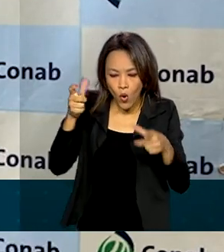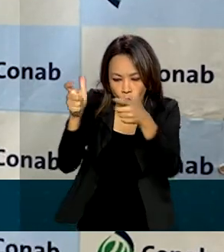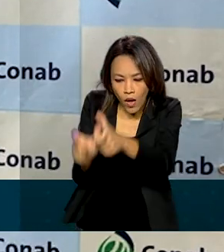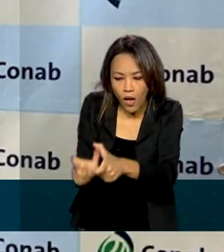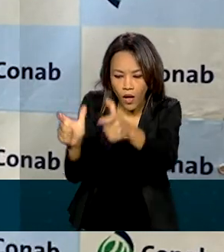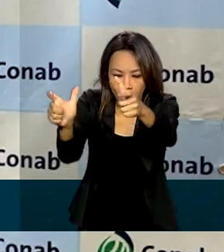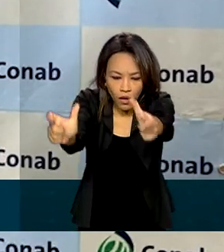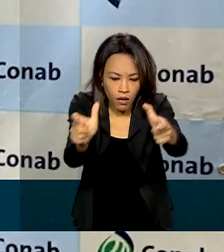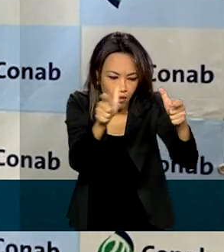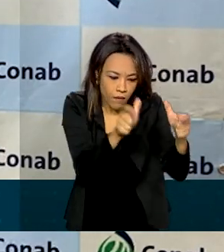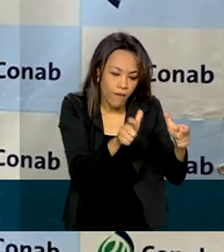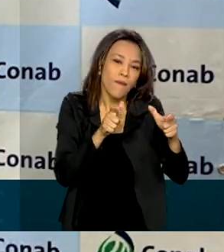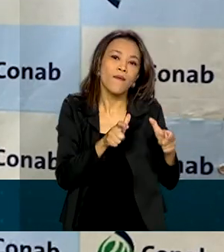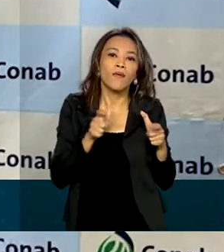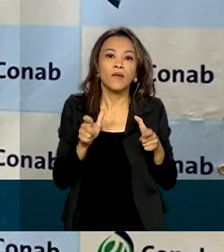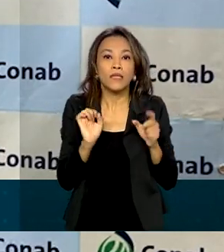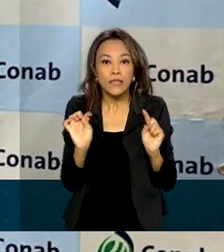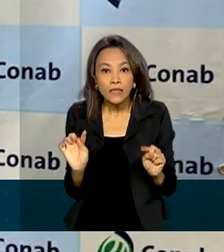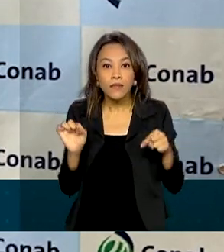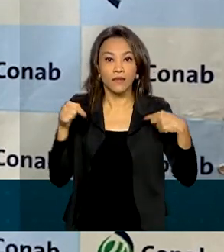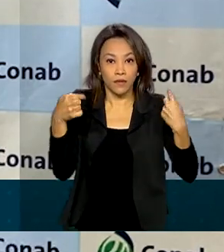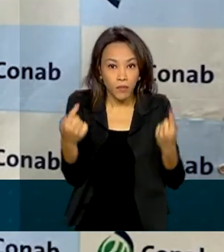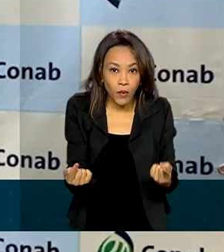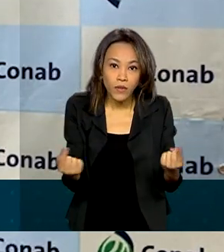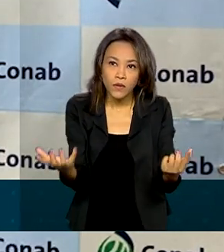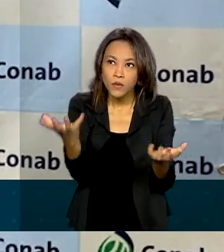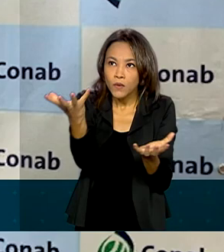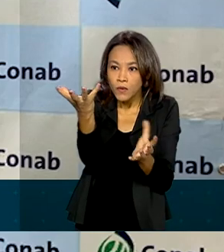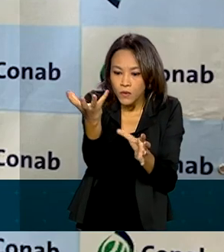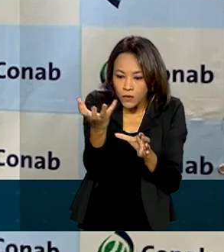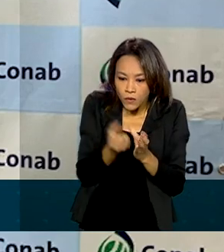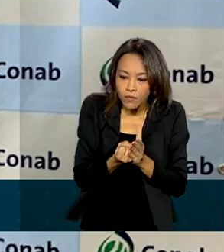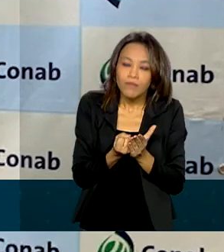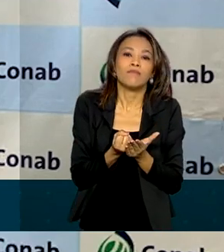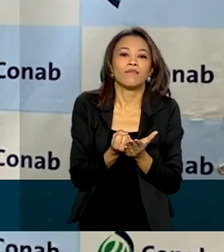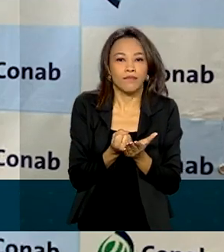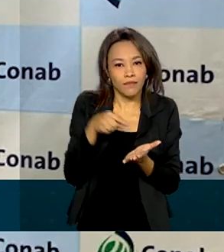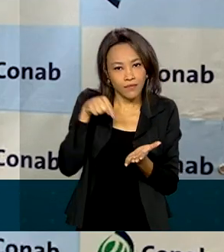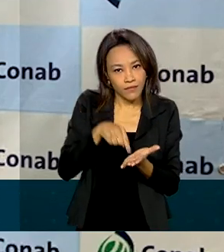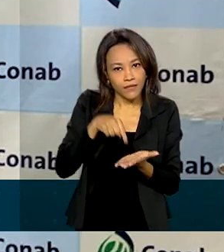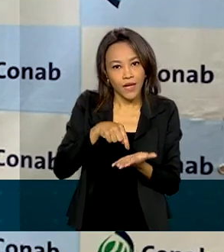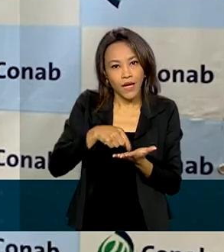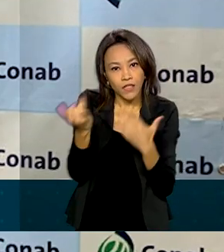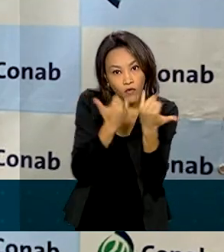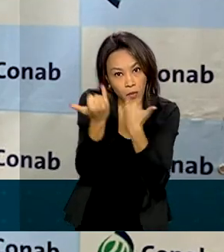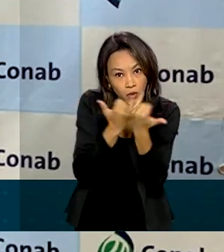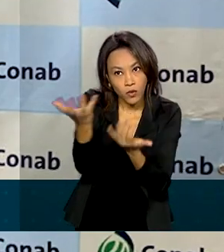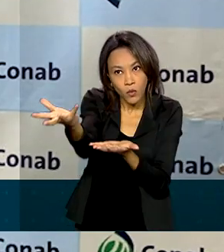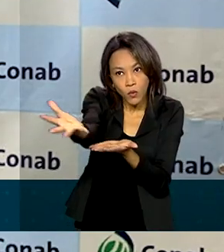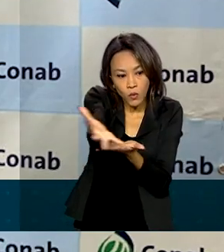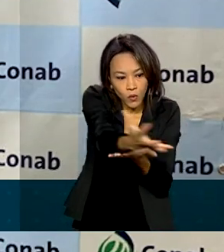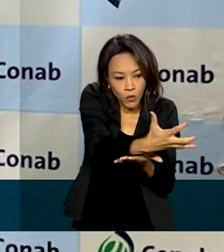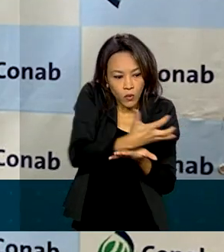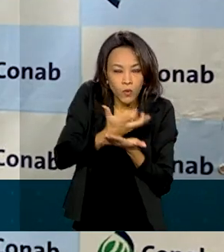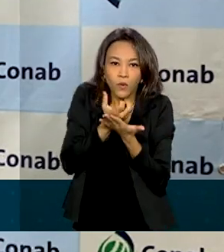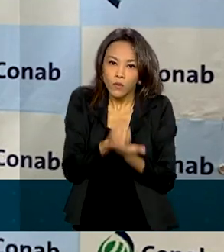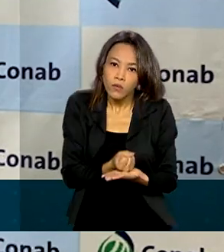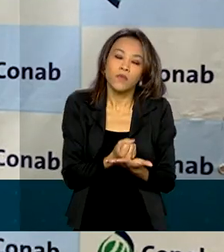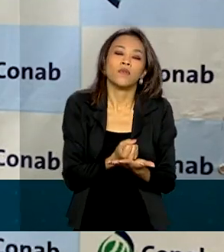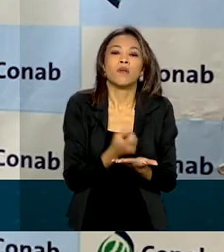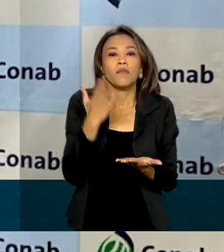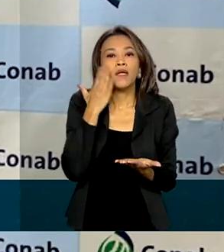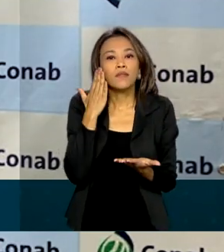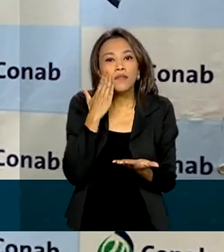visitados em campo e depois serão processados por meio desses softwares para ter uma estimativa